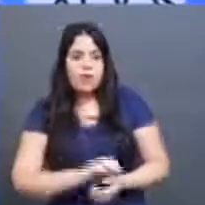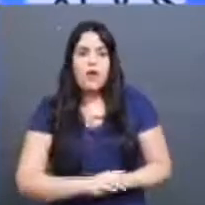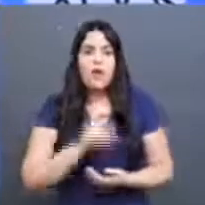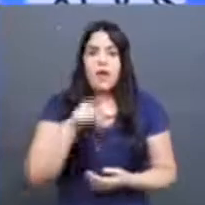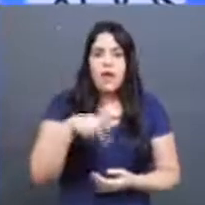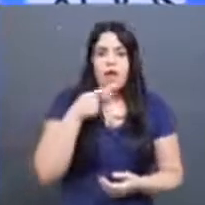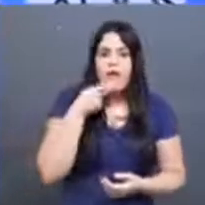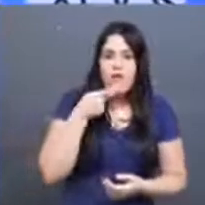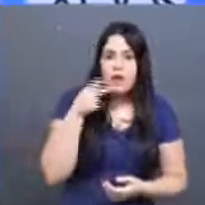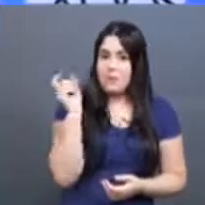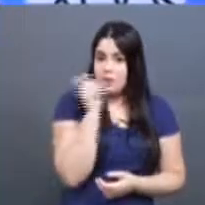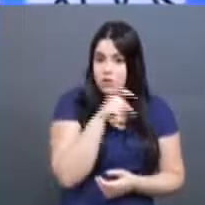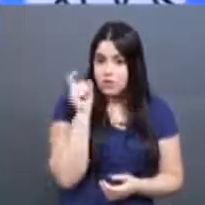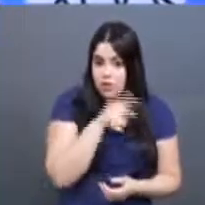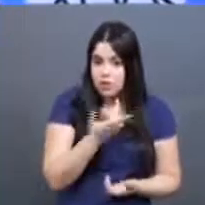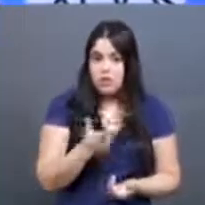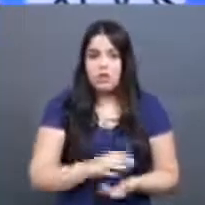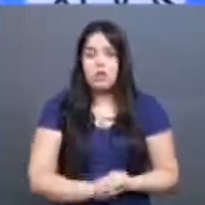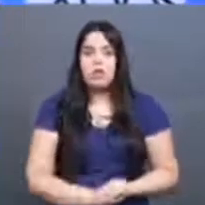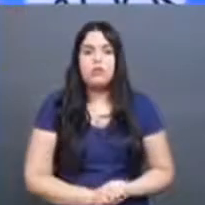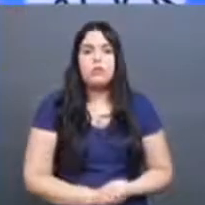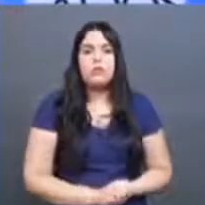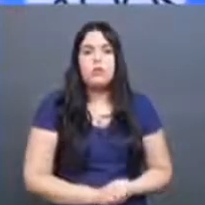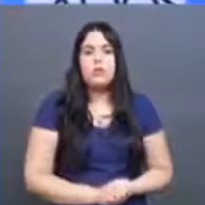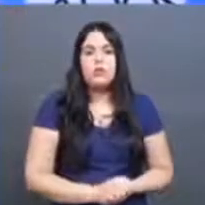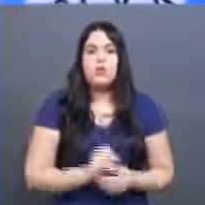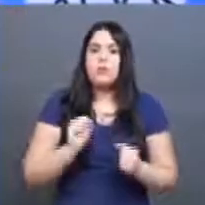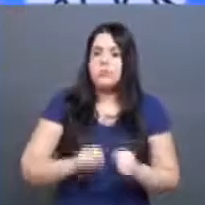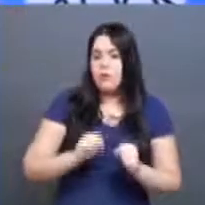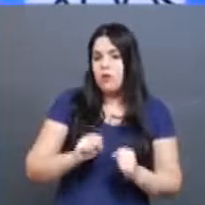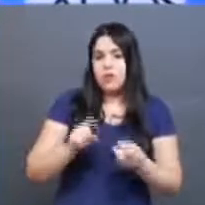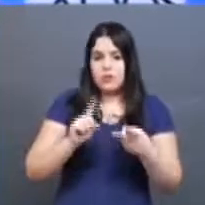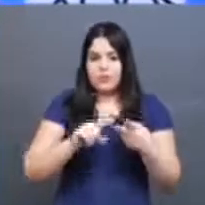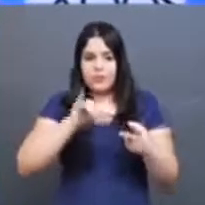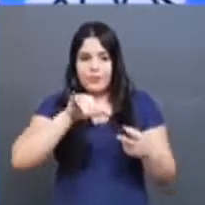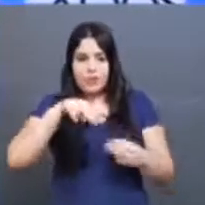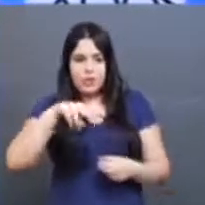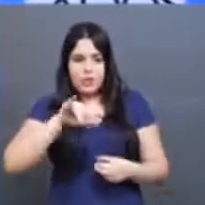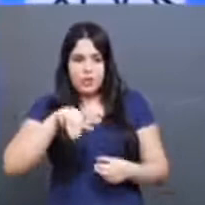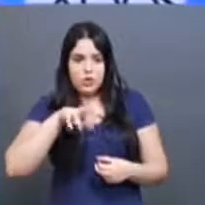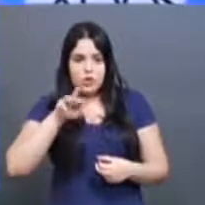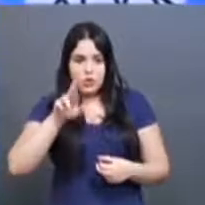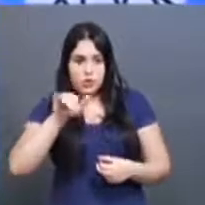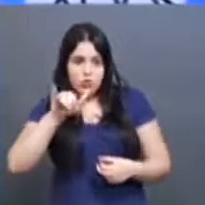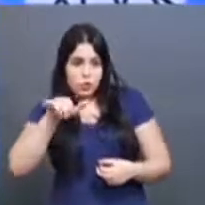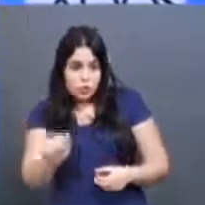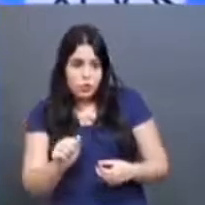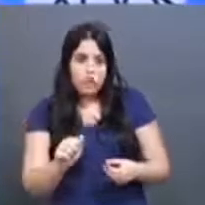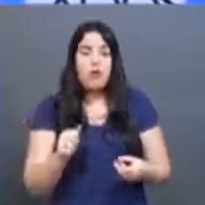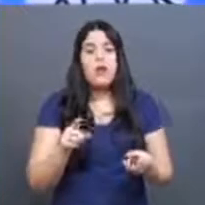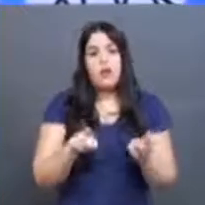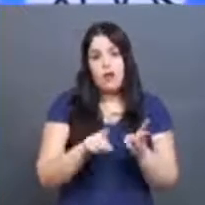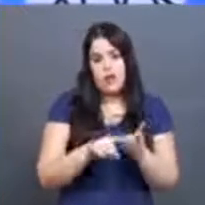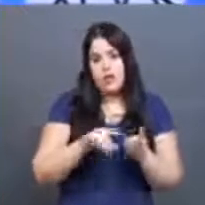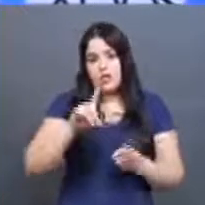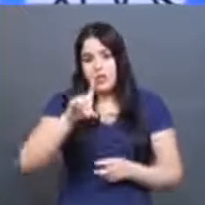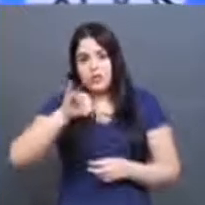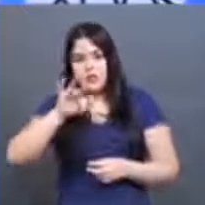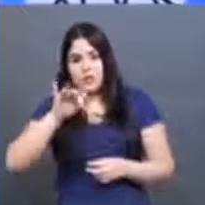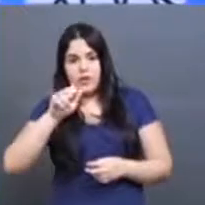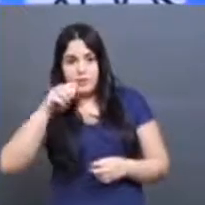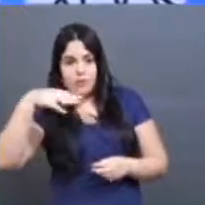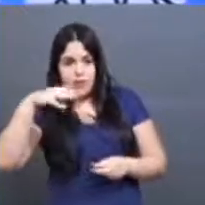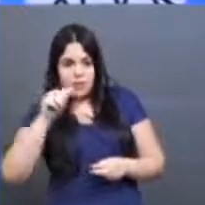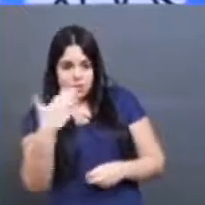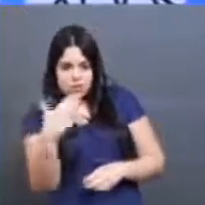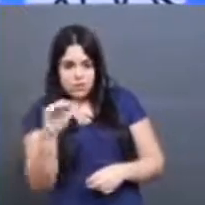supostamente tenha cometido um crime, pode configurar injúria e pode configurar uma difamação. Que isso é na esfera